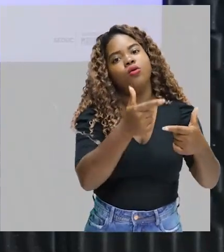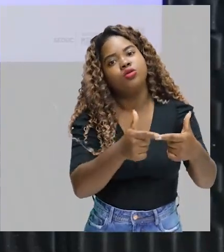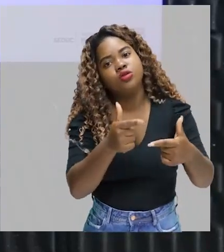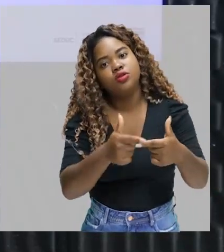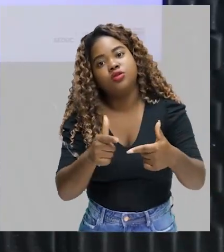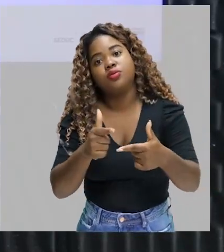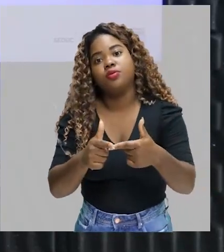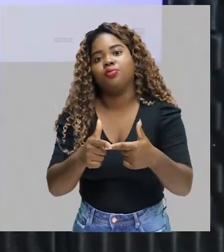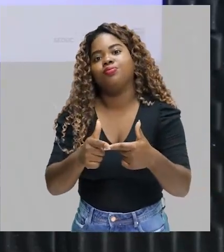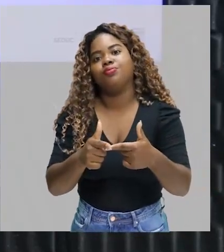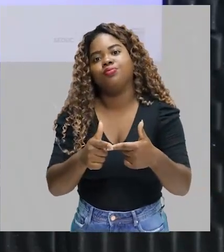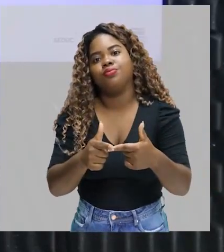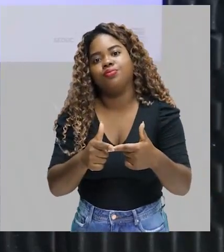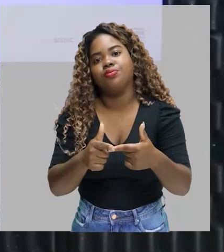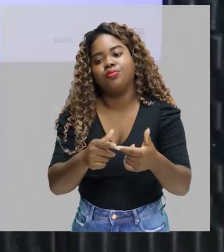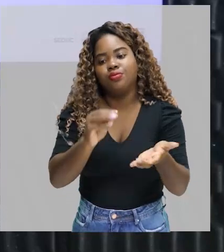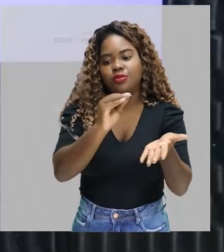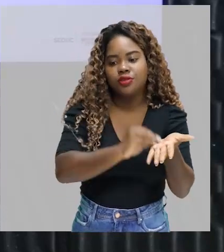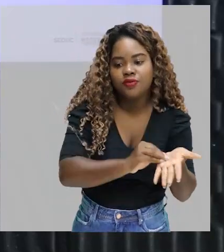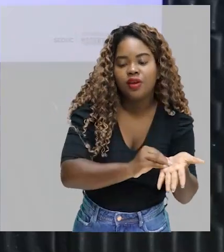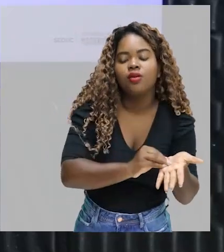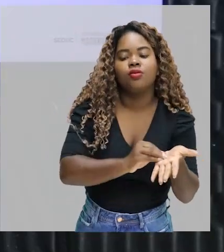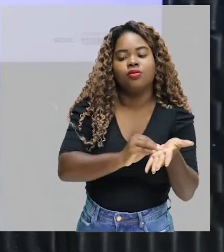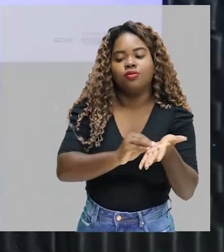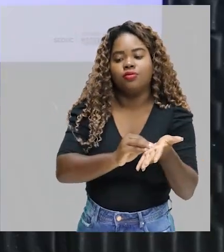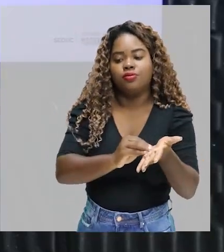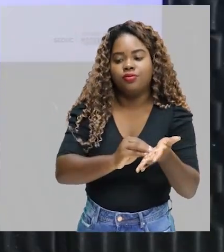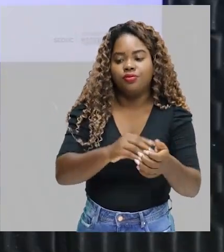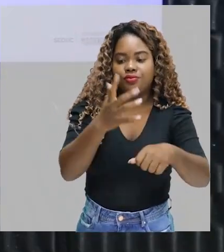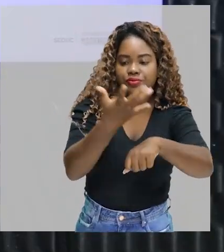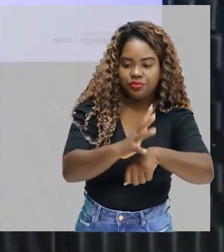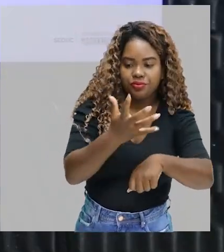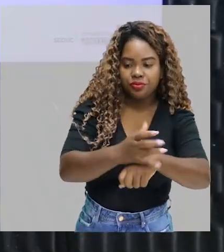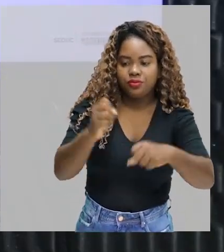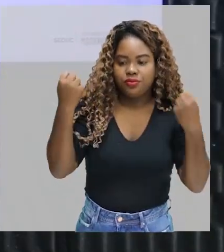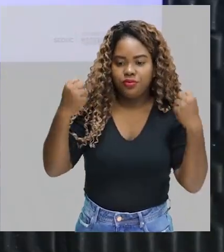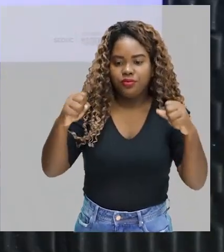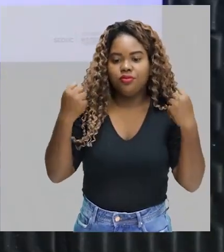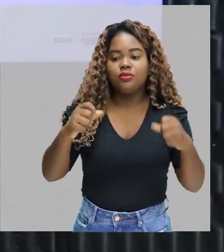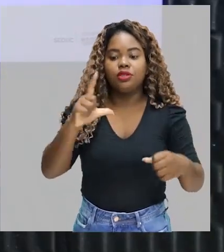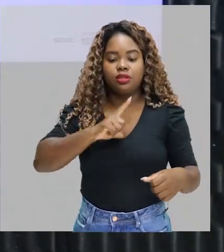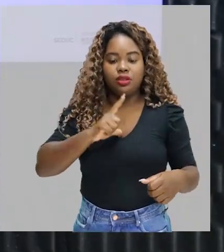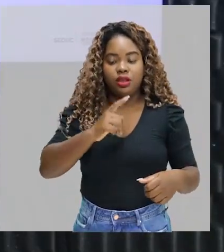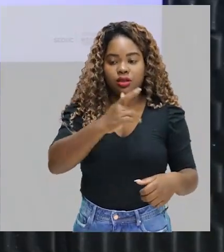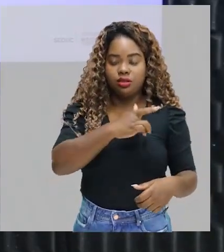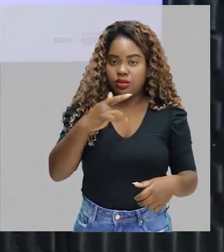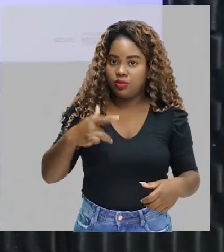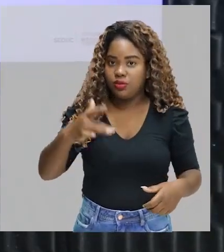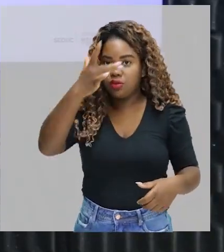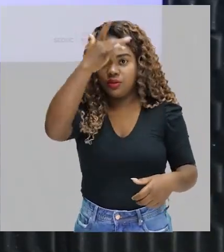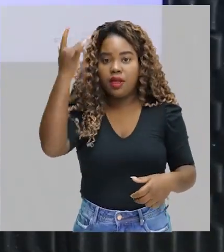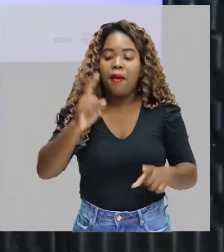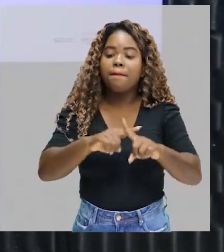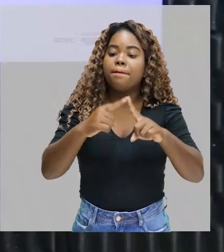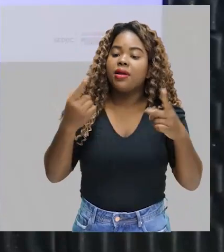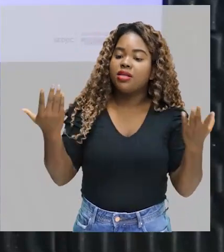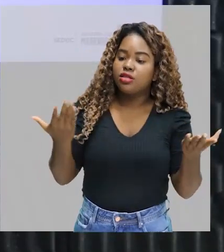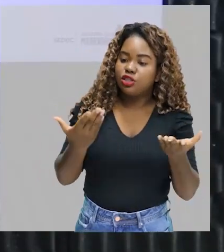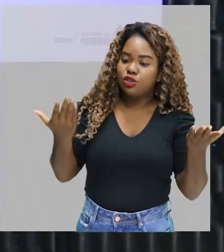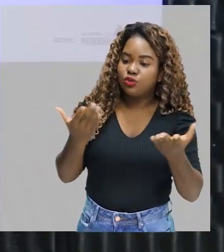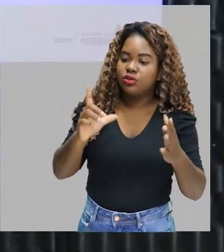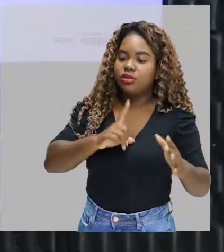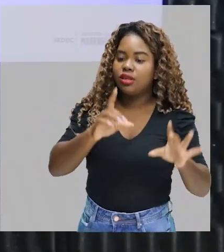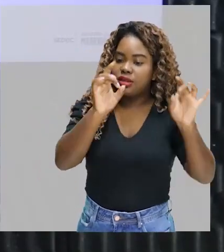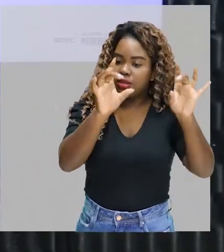falta de exercício físico pode trazer para a saúde do indivíduo. Mas hoje eu vou especificar, trouxe uma aula aqui específica